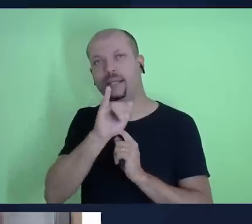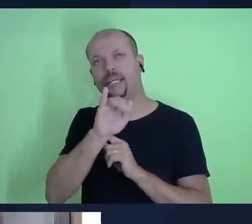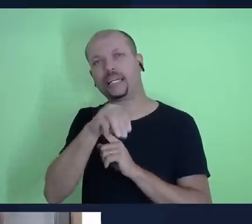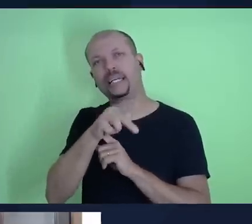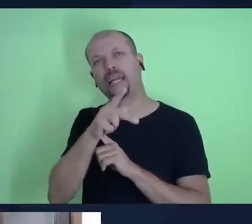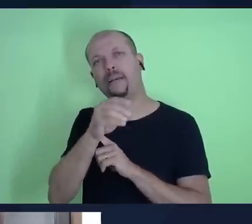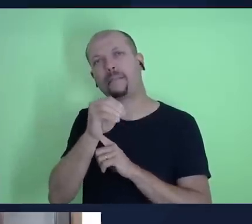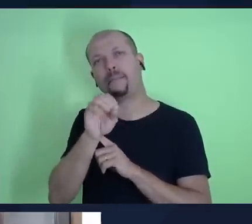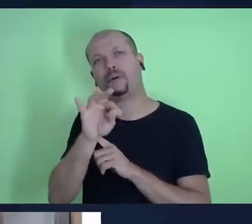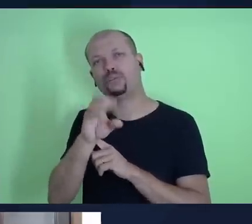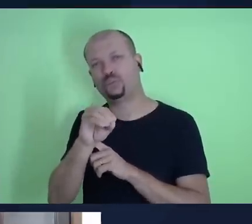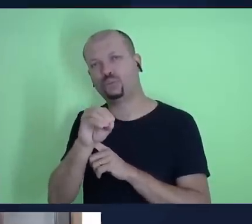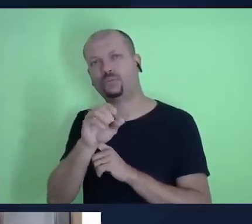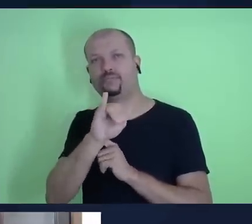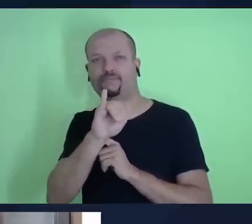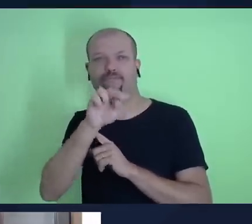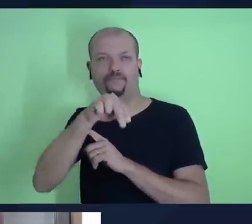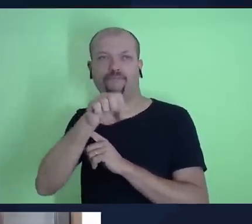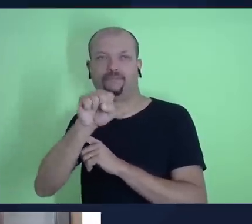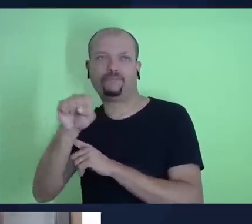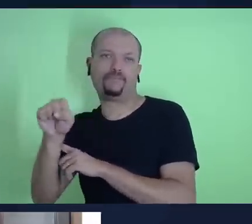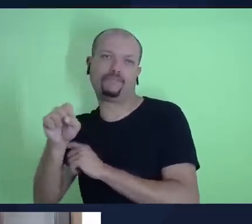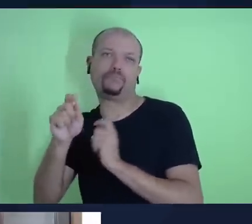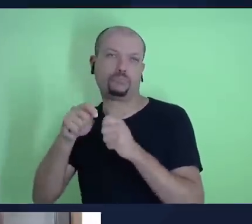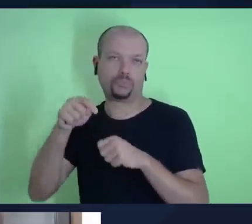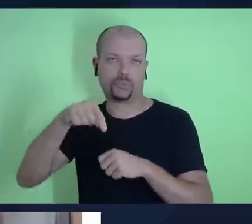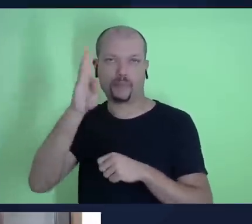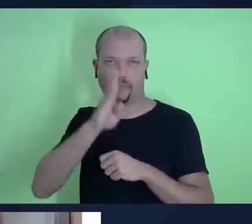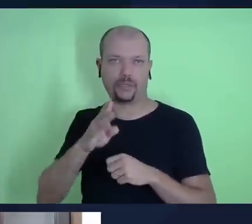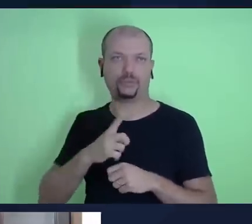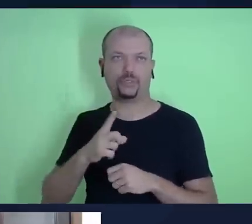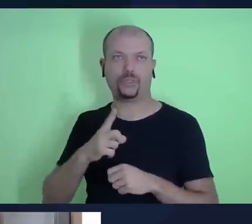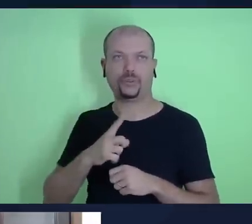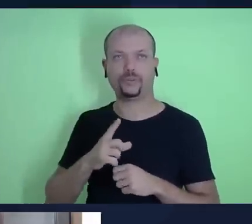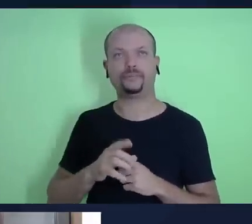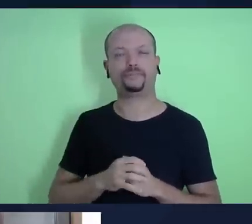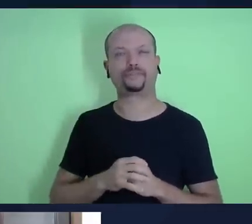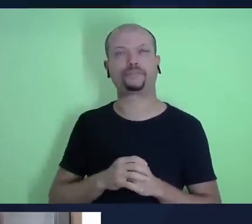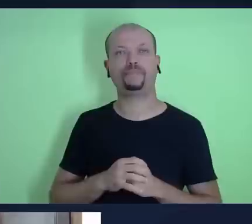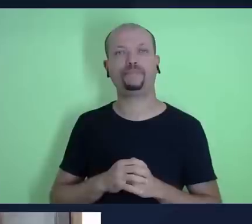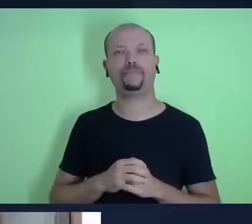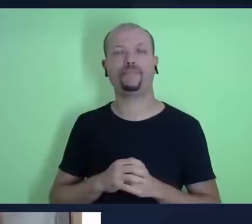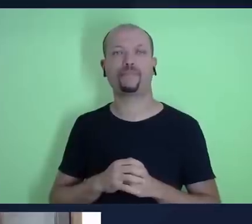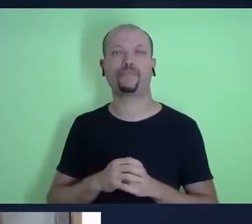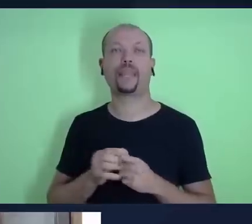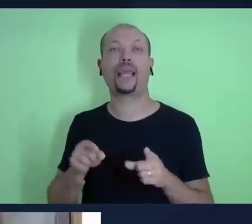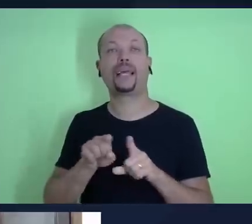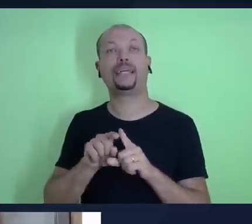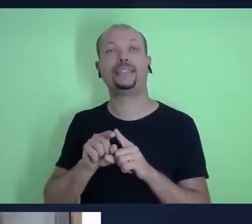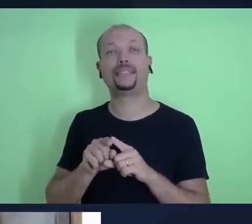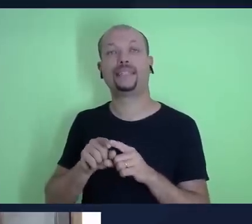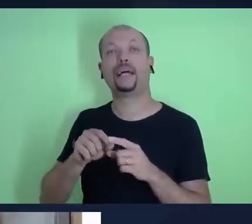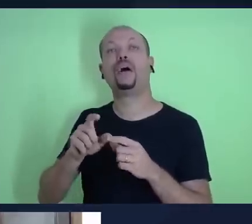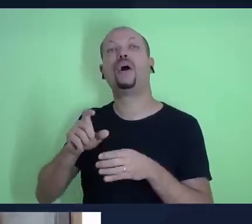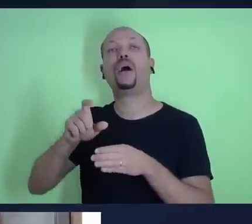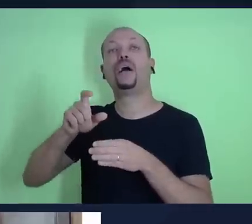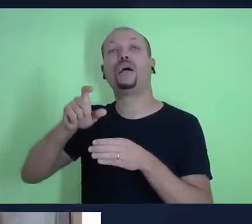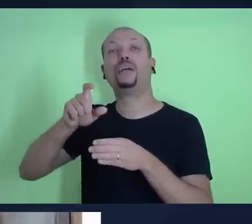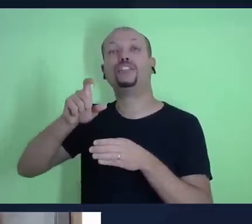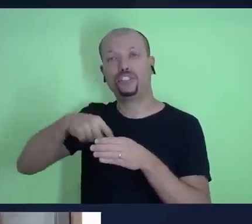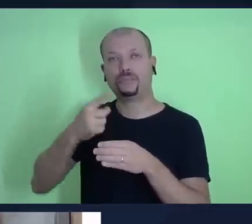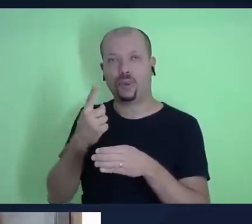previdência o INSS no nosso caso aqui no Brasil né o princípio da gente dizimar uma única vez você pode